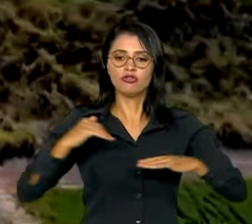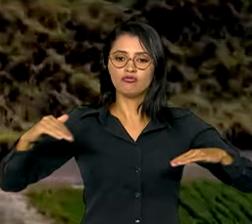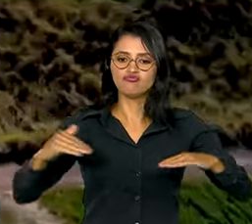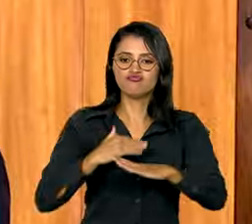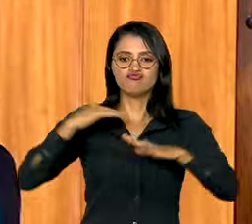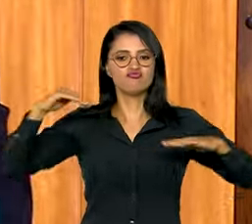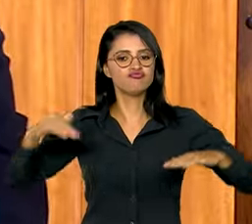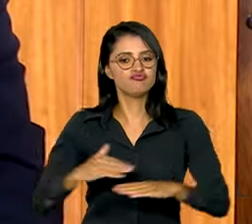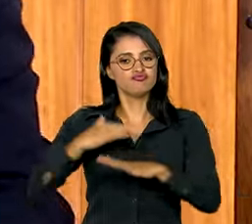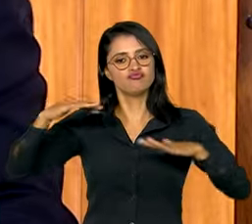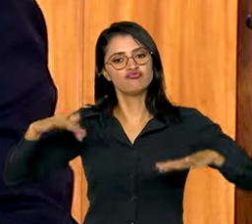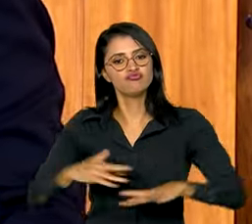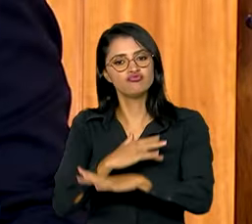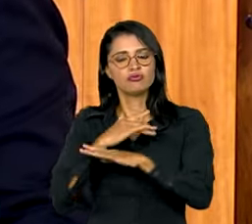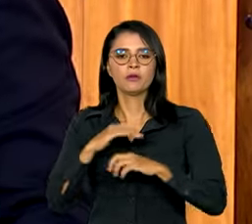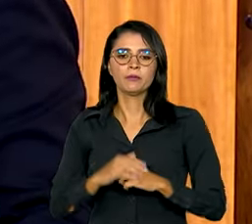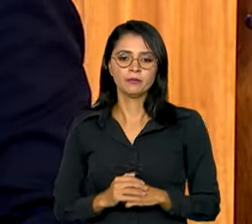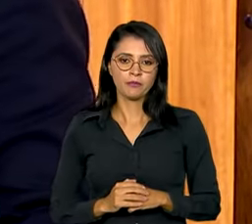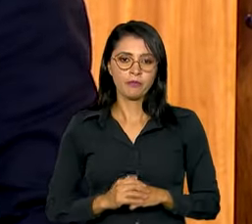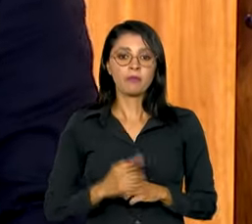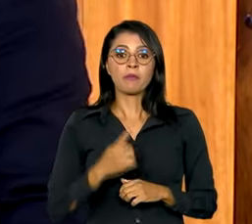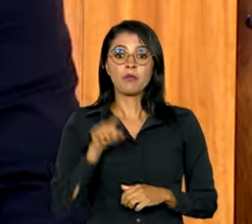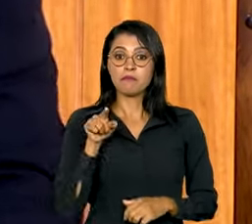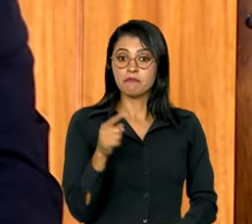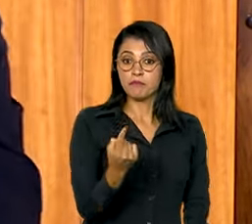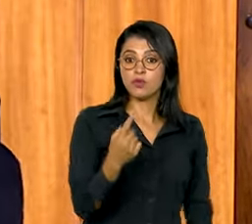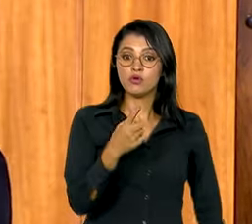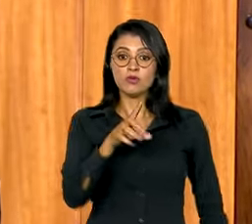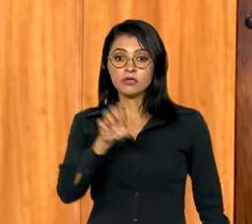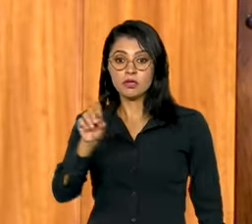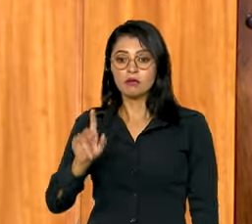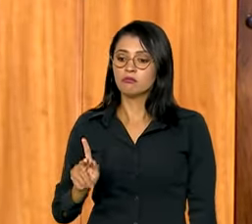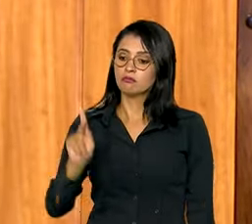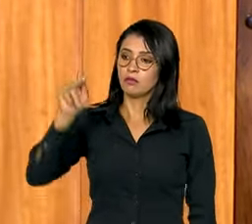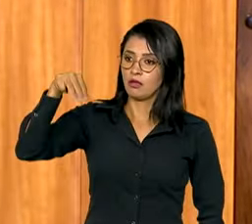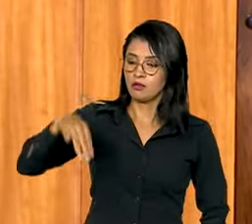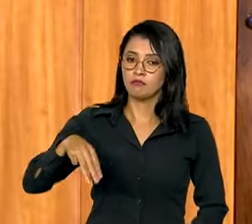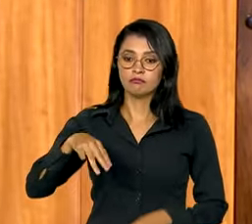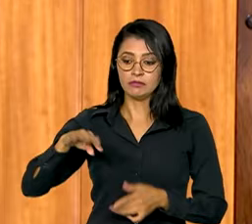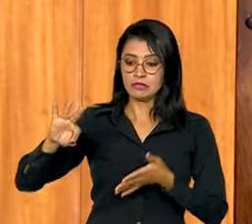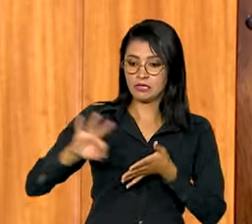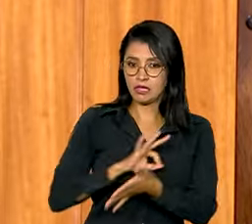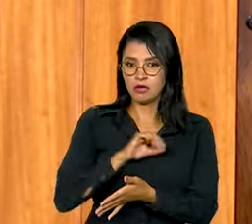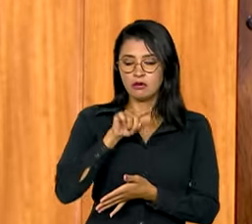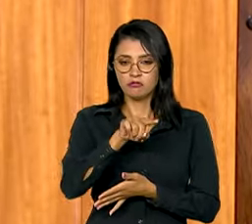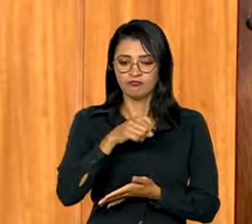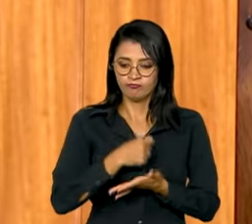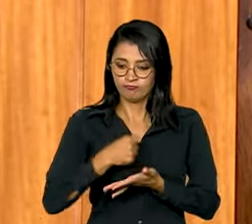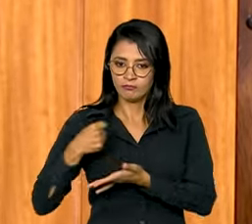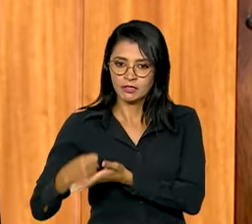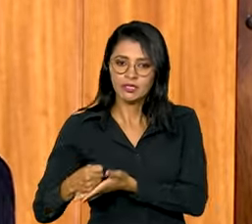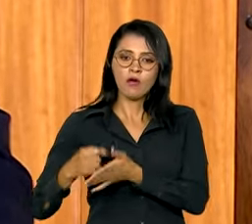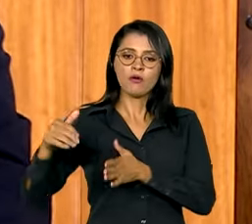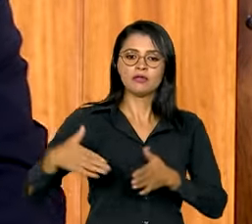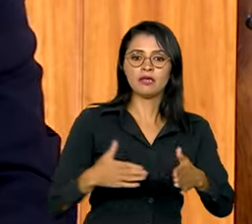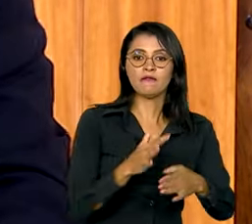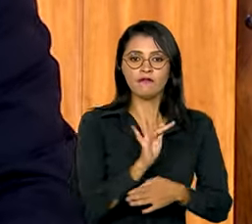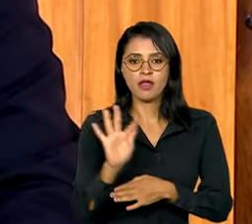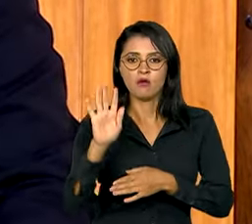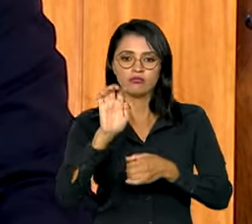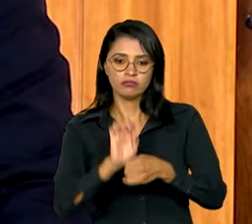do trânsito. Desses 1.100 quilômetros que nós estamos assinando aqui, dessas concessões de estradas estaduais e federais,